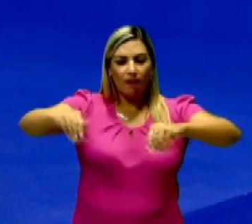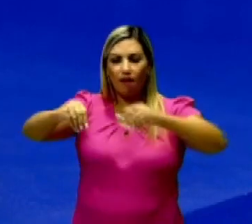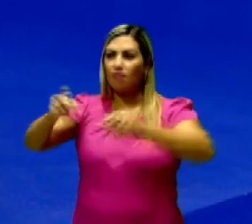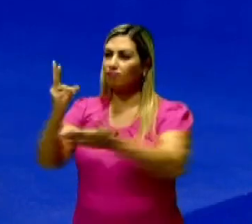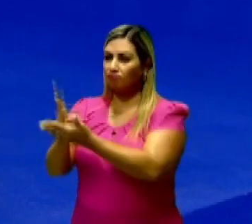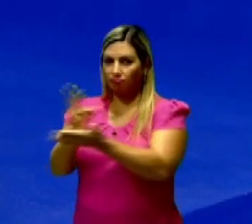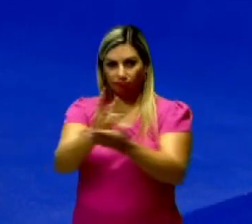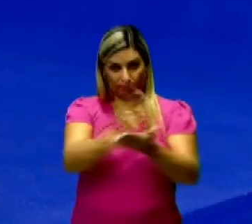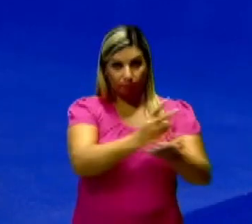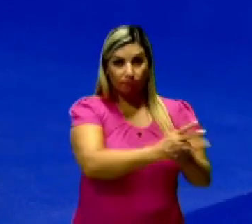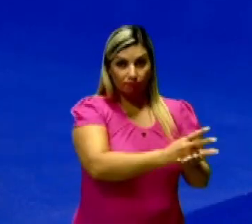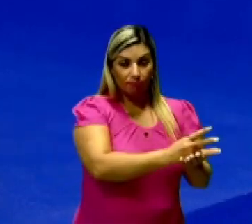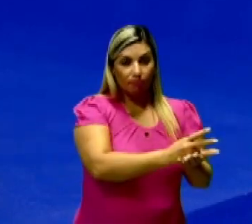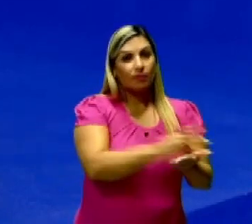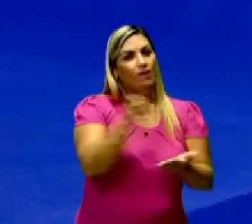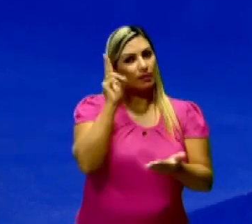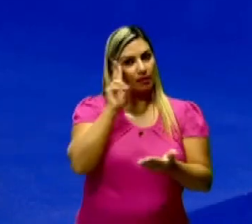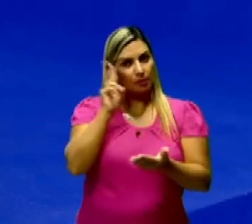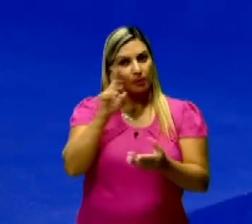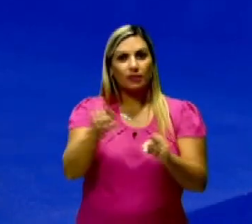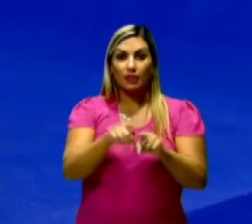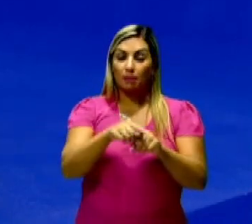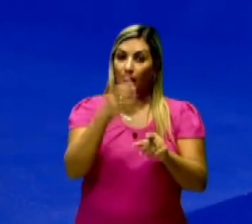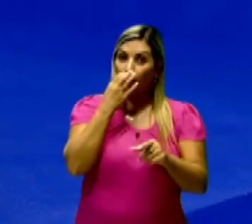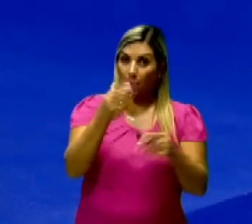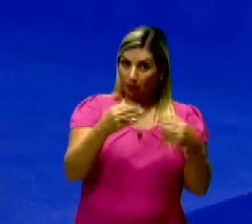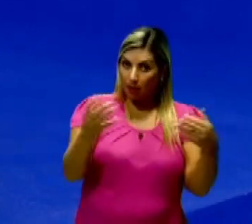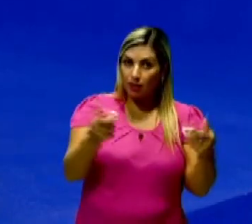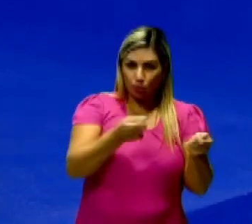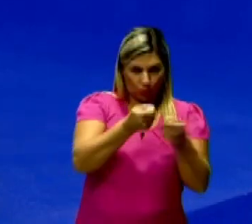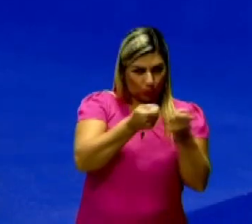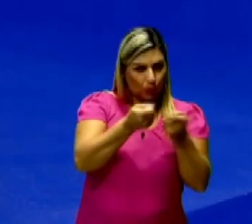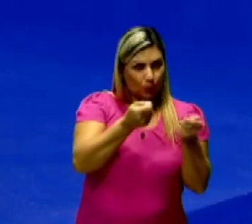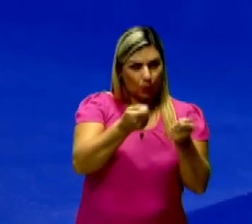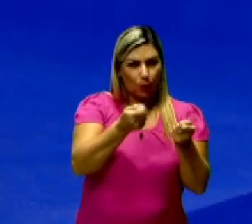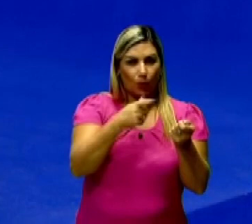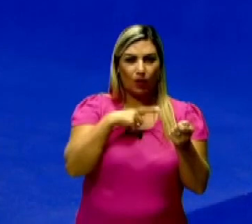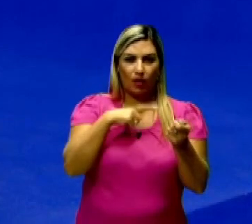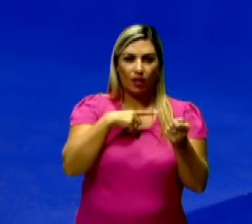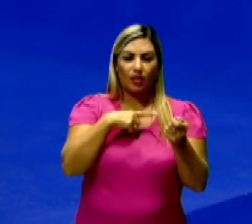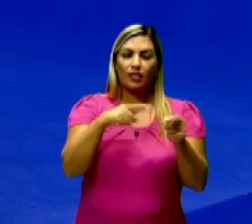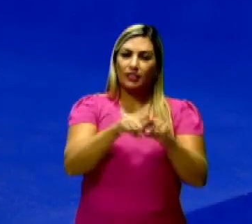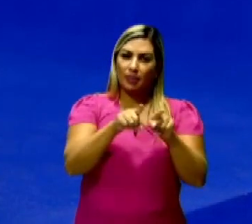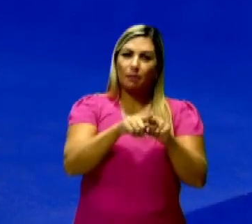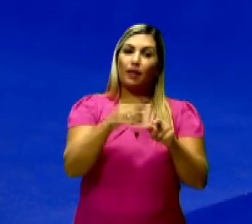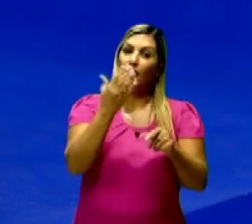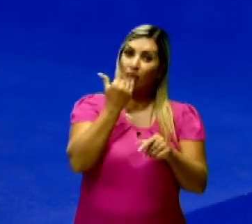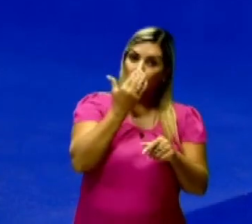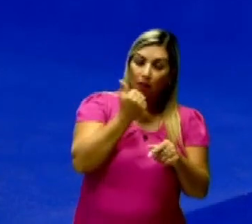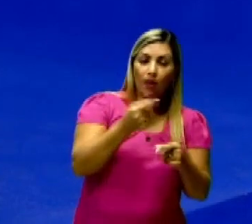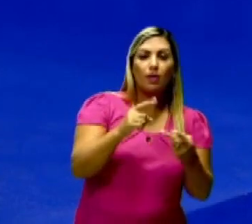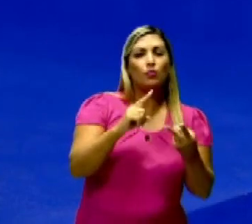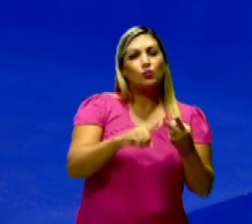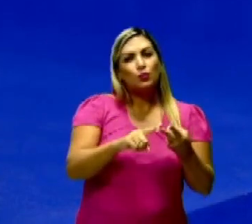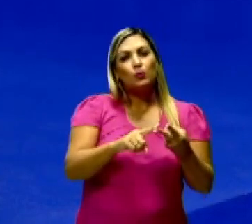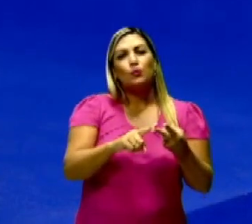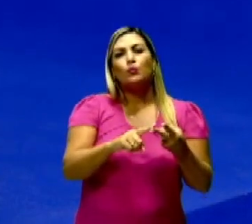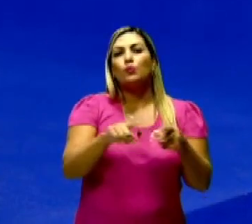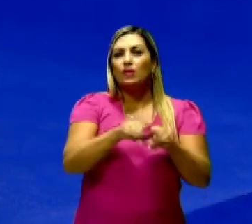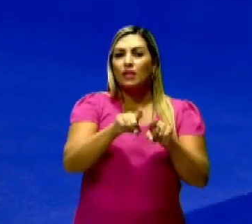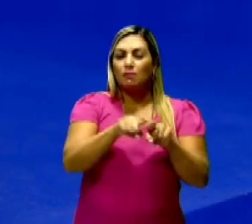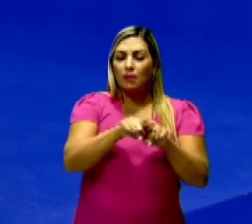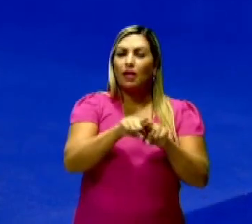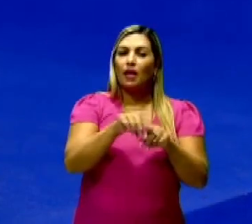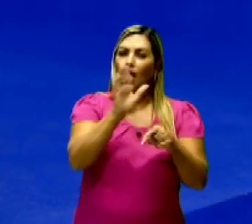ali no território. Lembrando também dessa domesticação de animais. Então os animais servindo tanto pra alimentação, como animais que vão